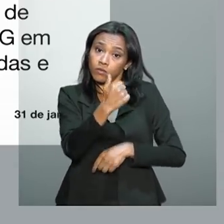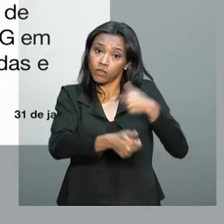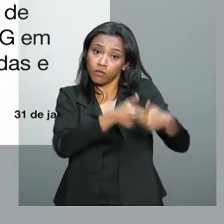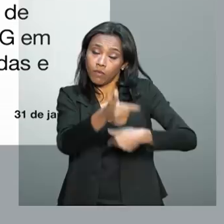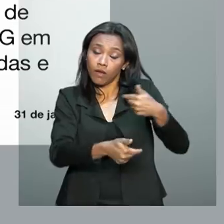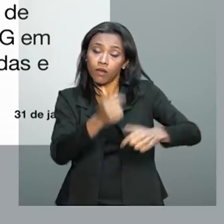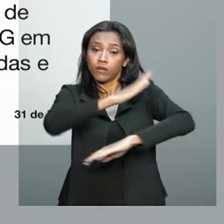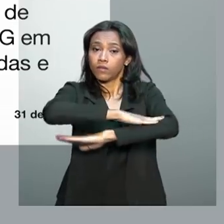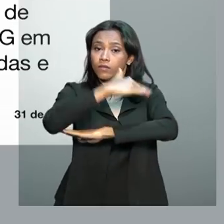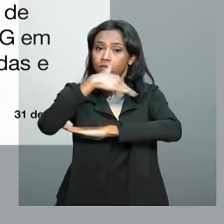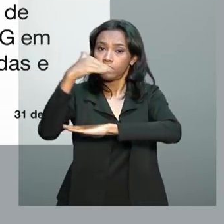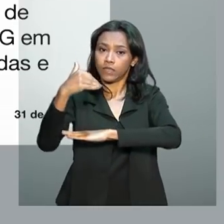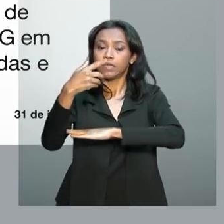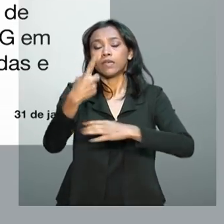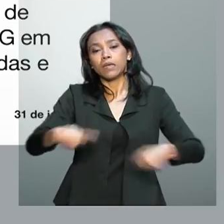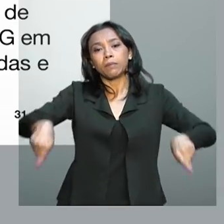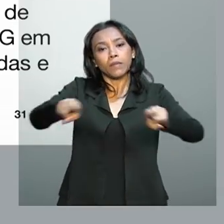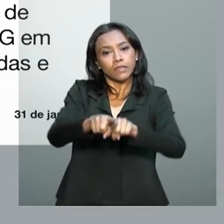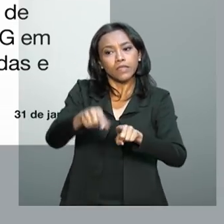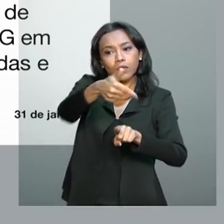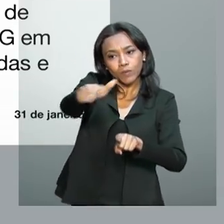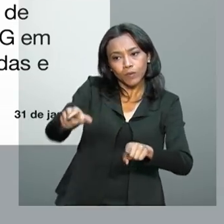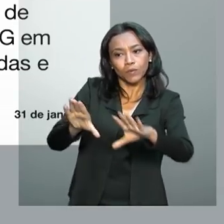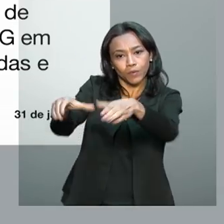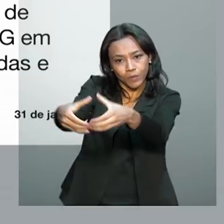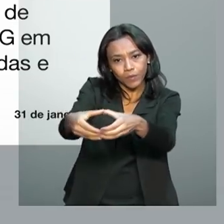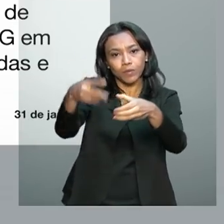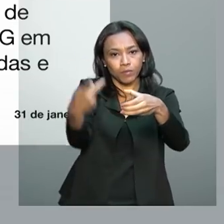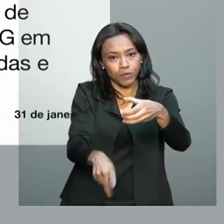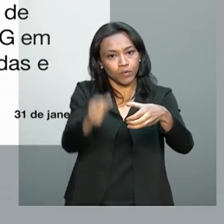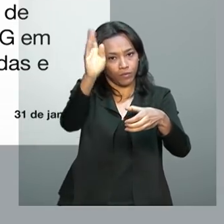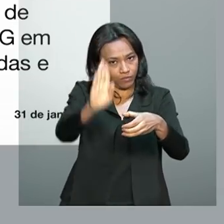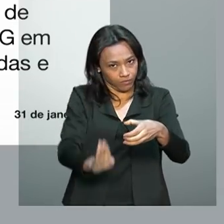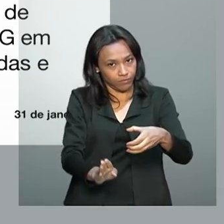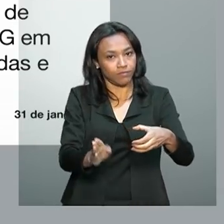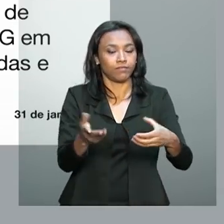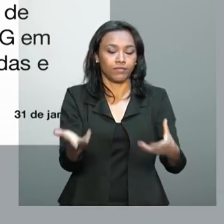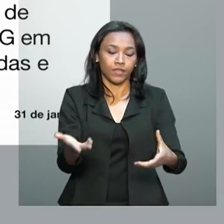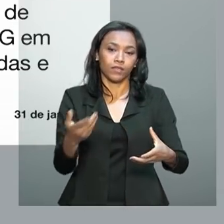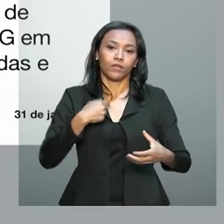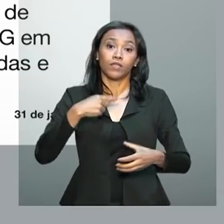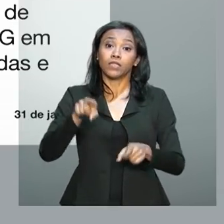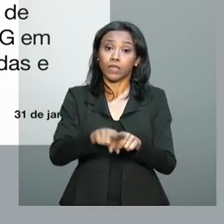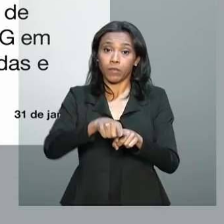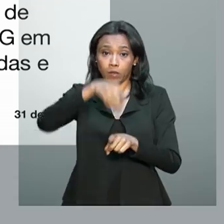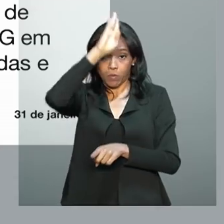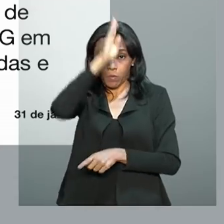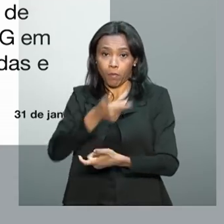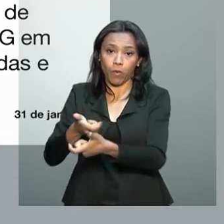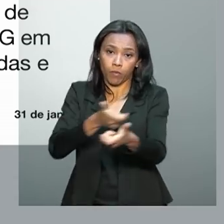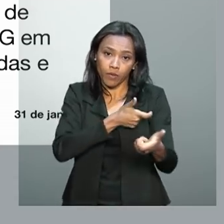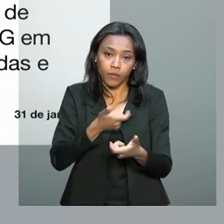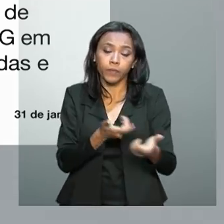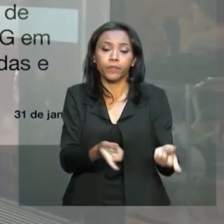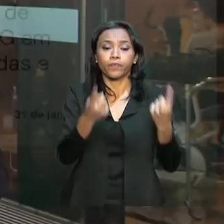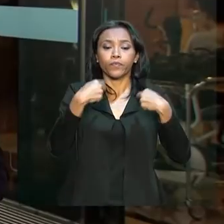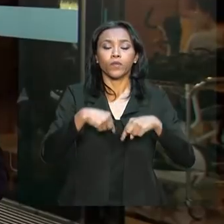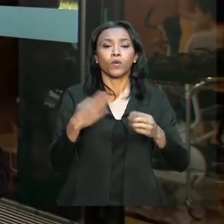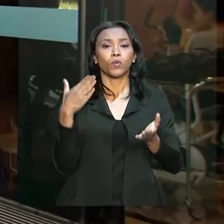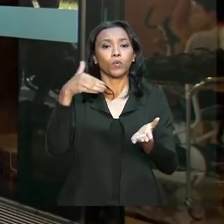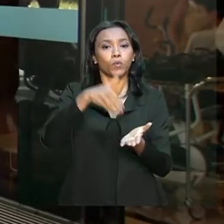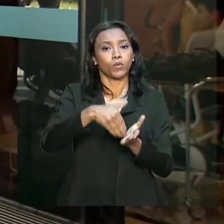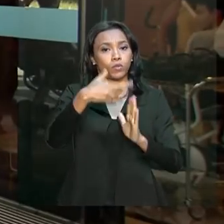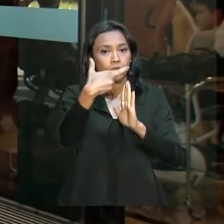Minas Gerais, em parceria com as nossas forças armadas e também os bombeiros. O último boletim, divulgado